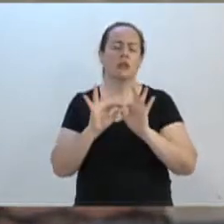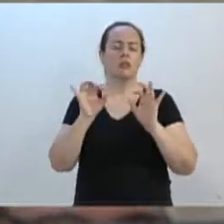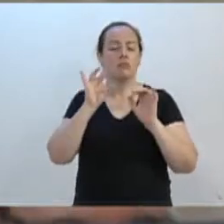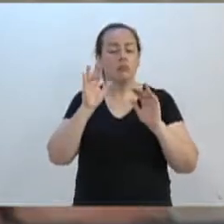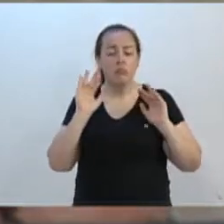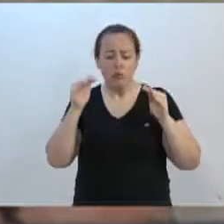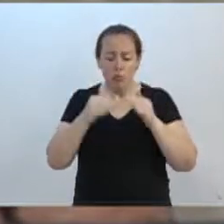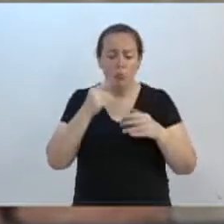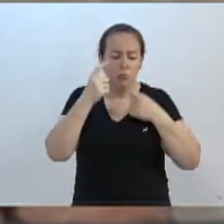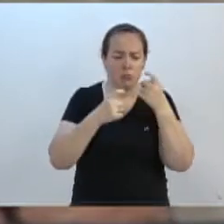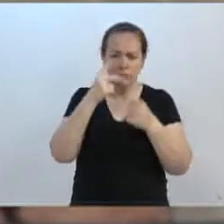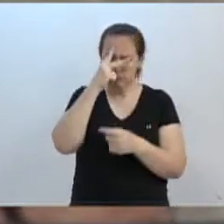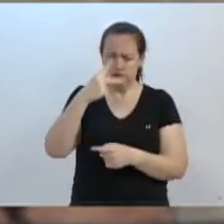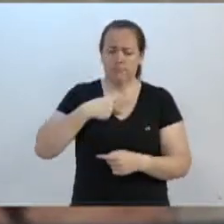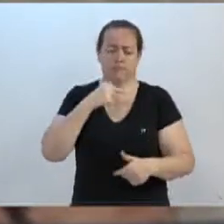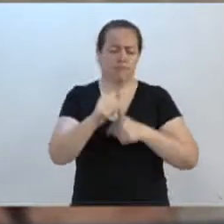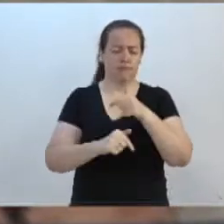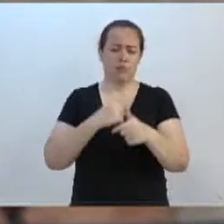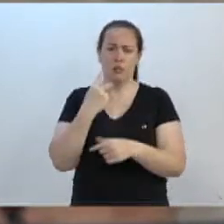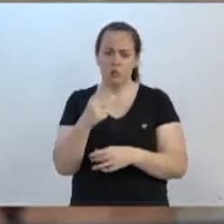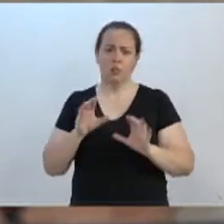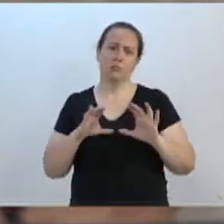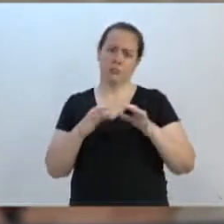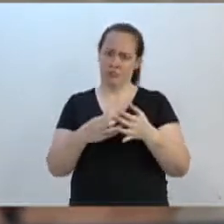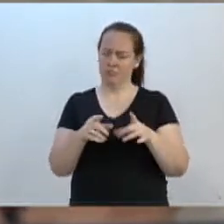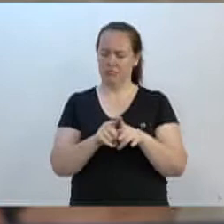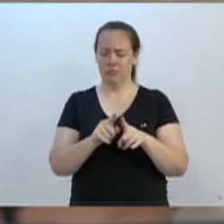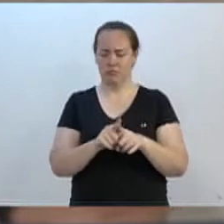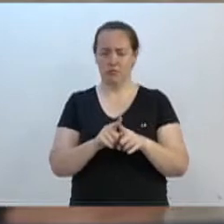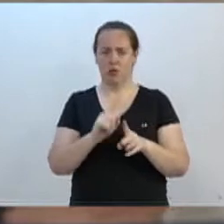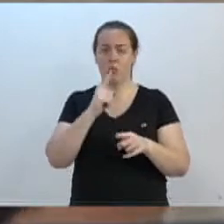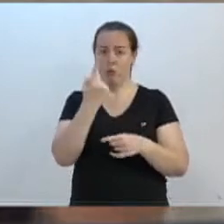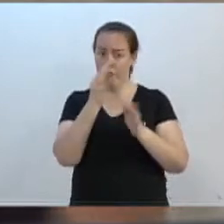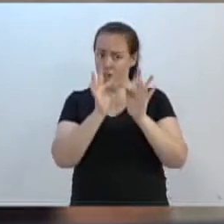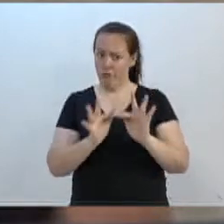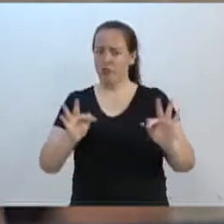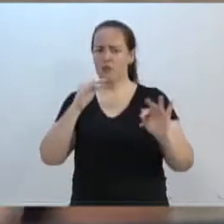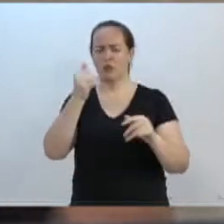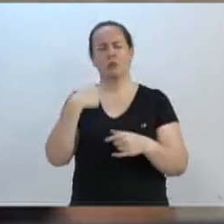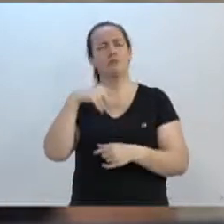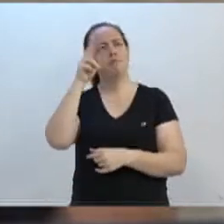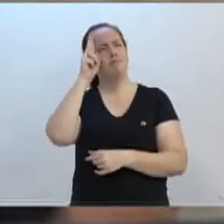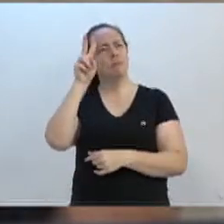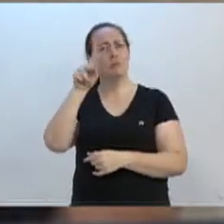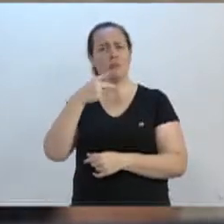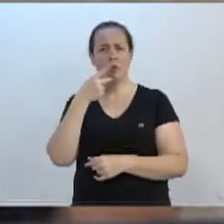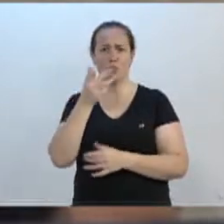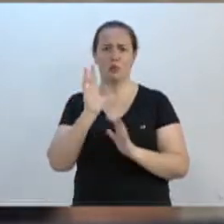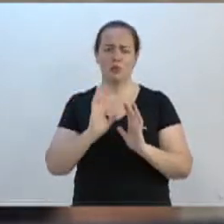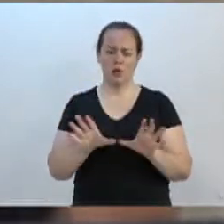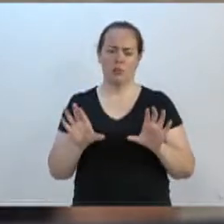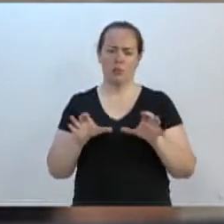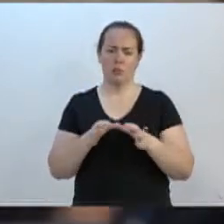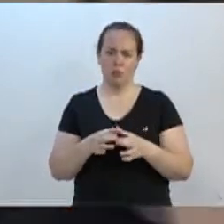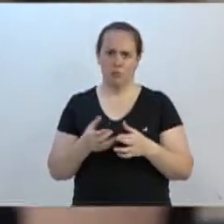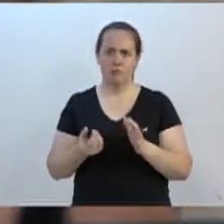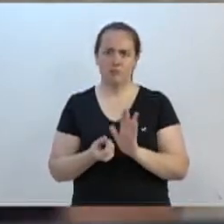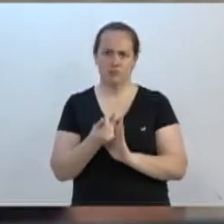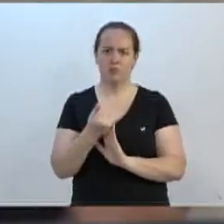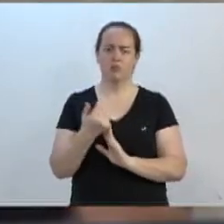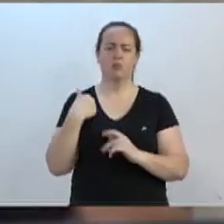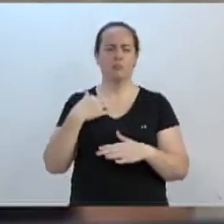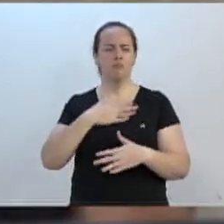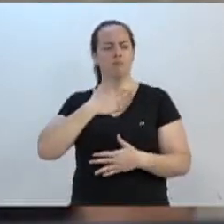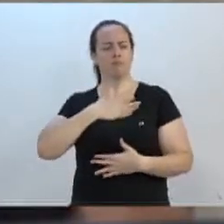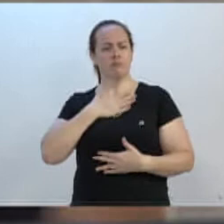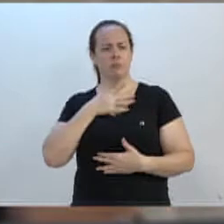seu trabalho e fazer o trabalho para a sua comunidade. E uma das frases suas que ficaram marcantes na Comissão de Finanças, a qual eu tive o prazer de ter